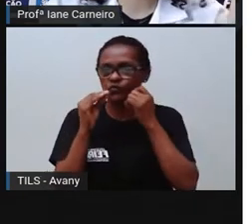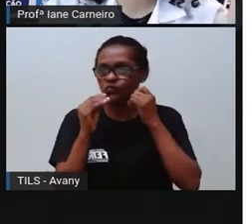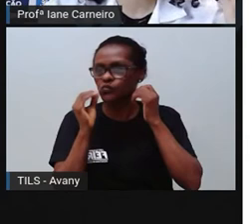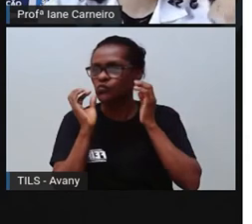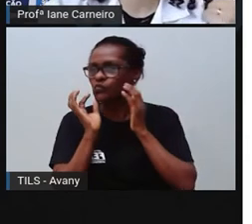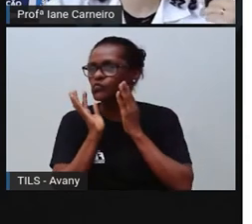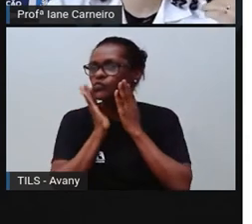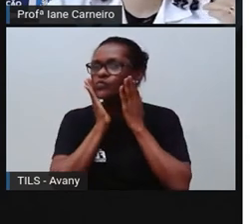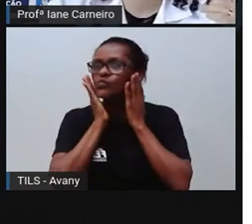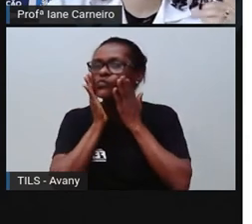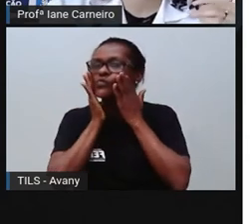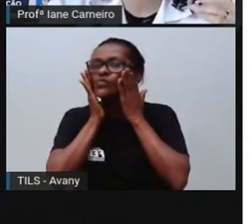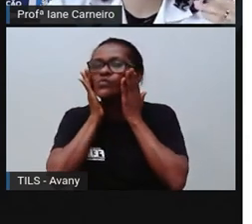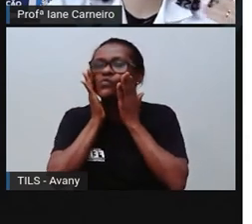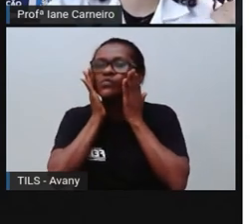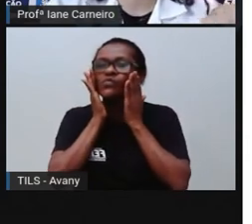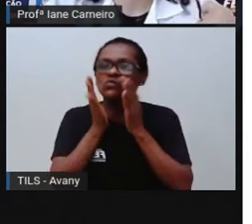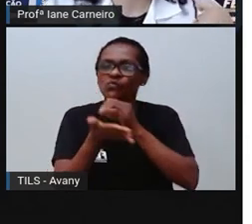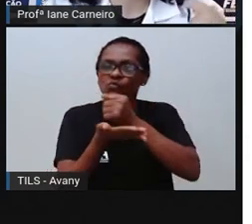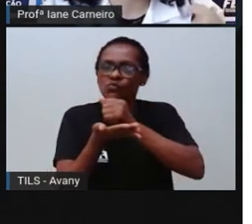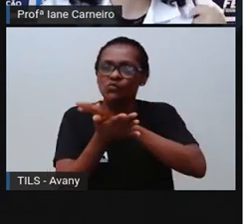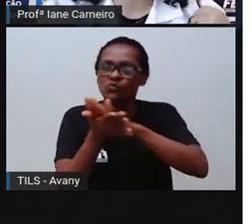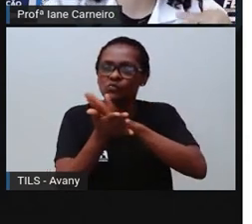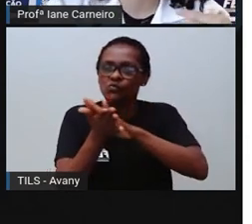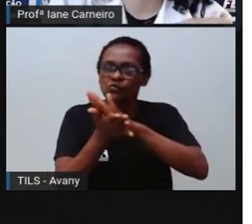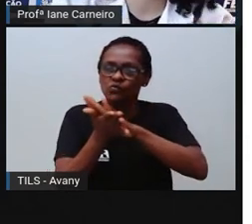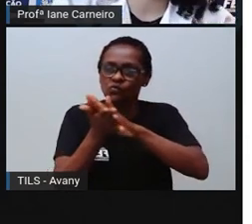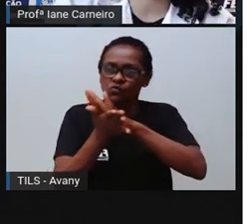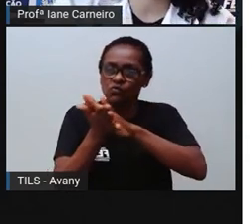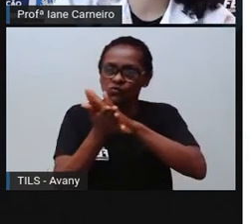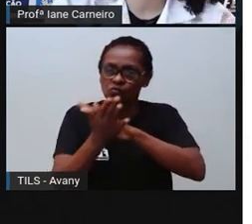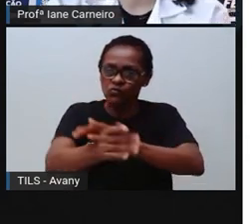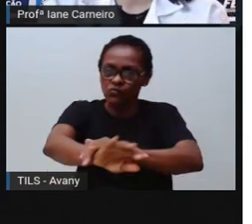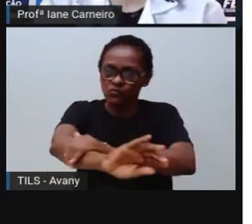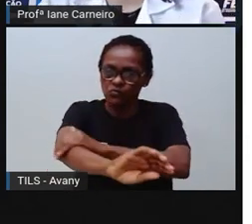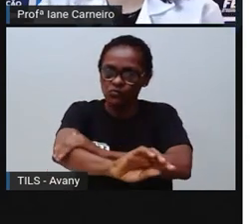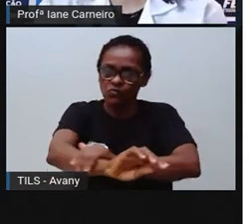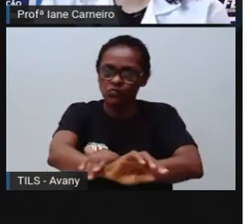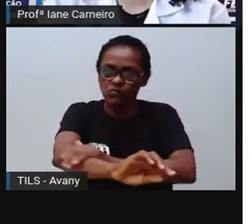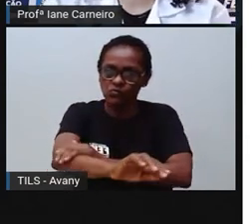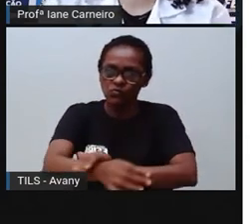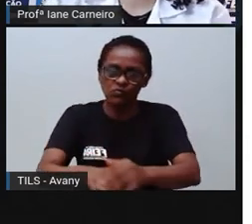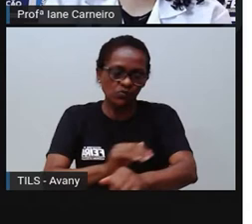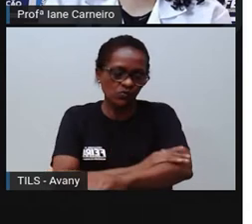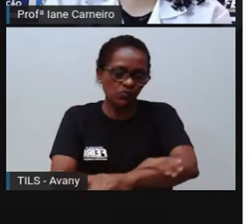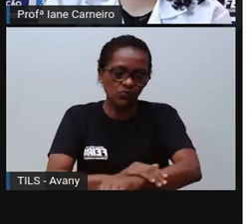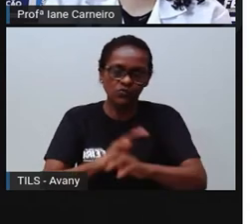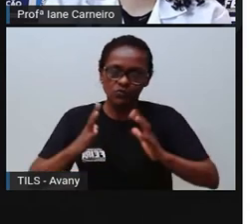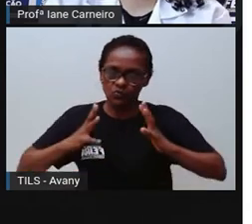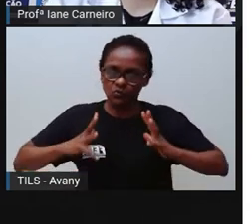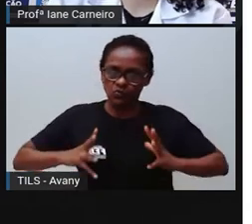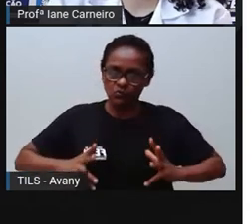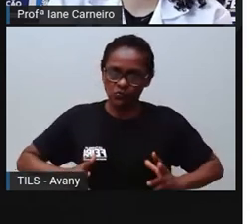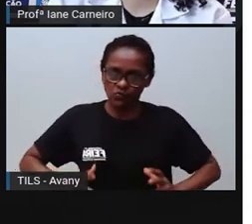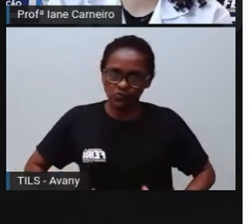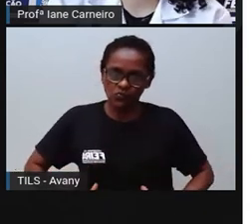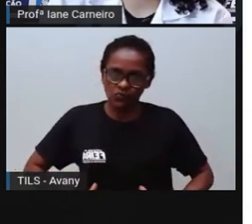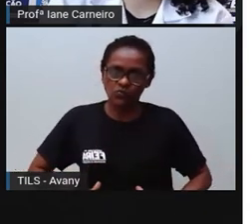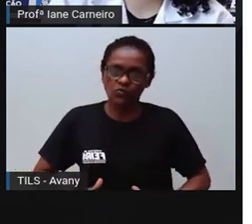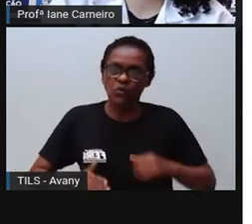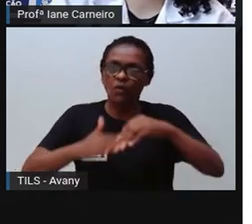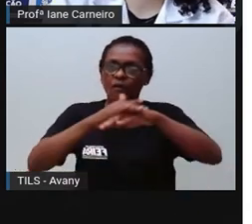guardam também os produtos de limpeza, né, dentro do banheiro, né, também no banheiro tem gente que guarda